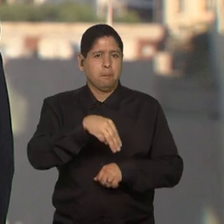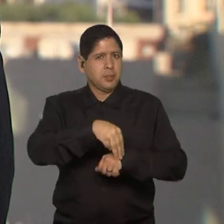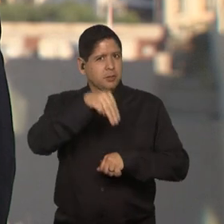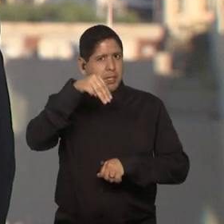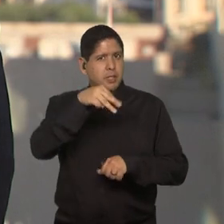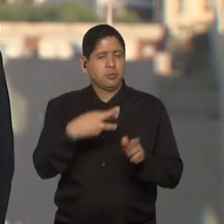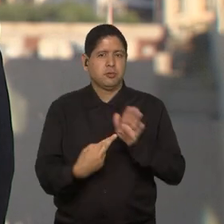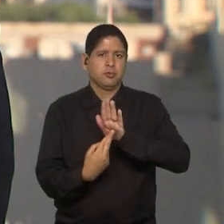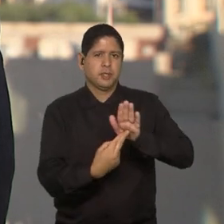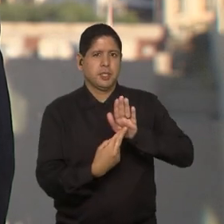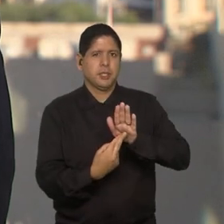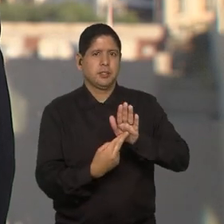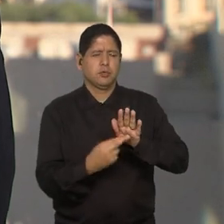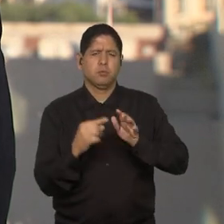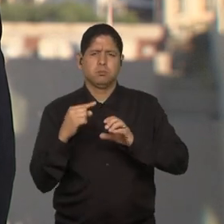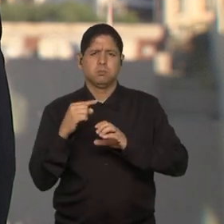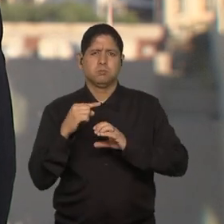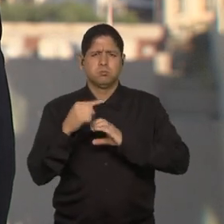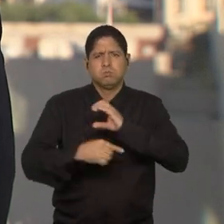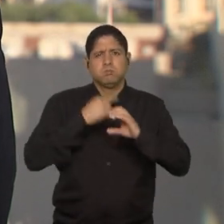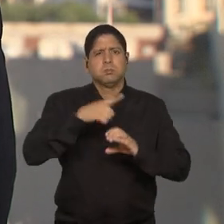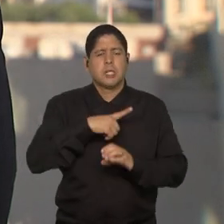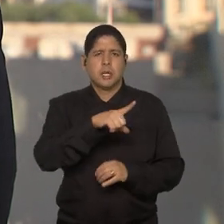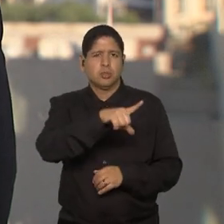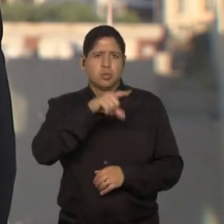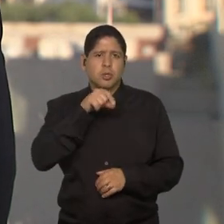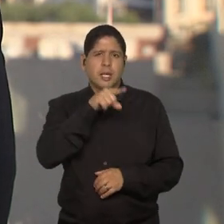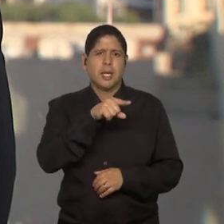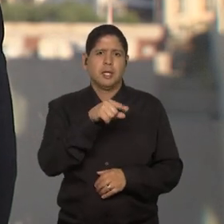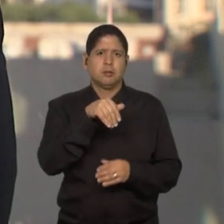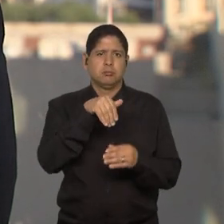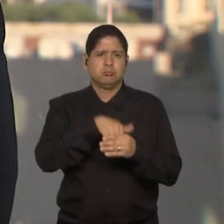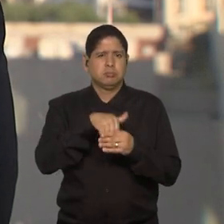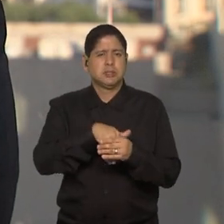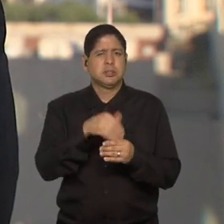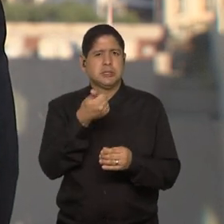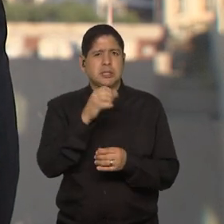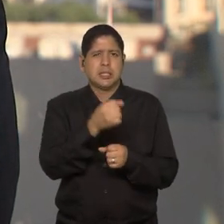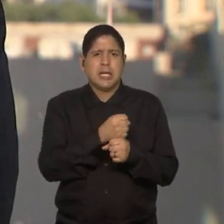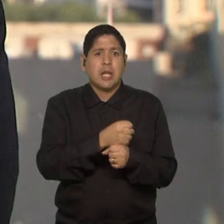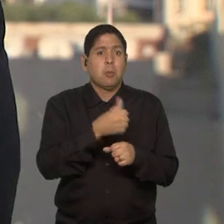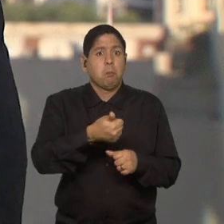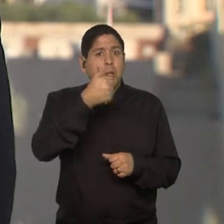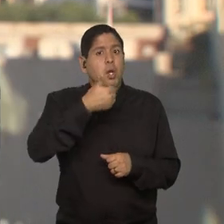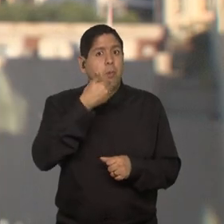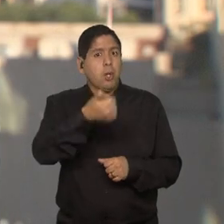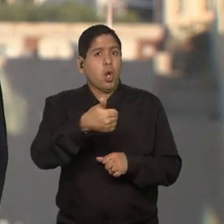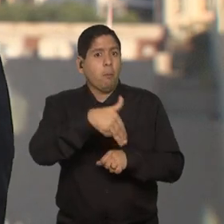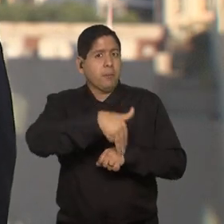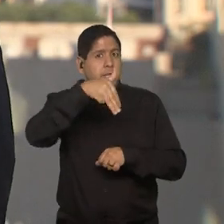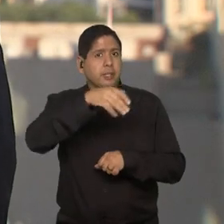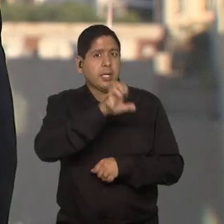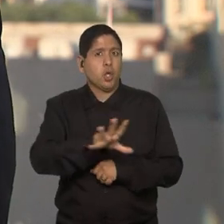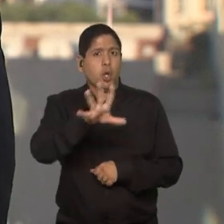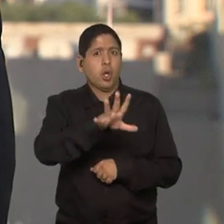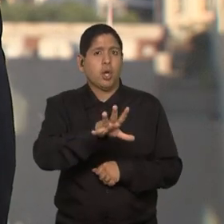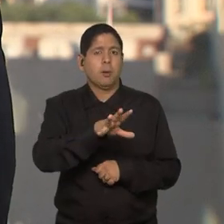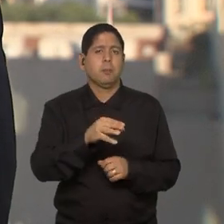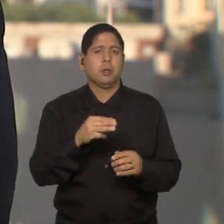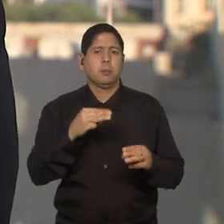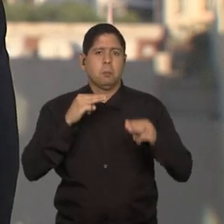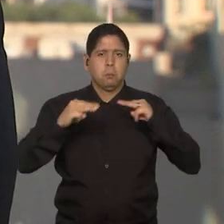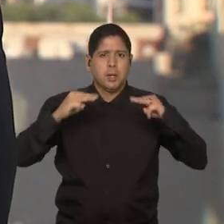referência no mundo inteiro, eleito nos últimos dez anos o melhor mestrado da Europa em marketing e